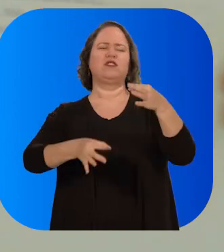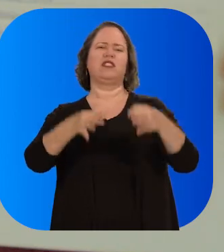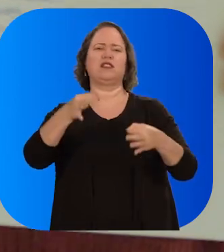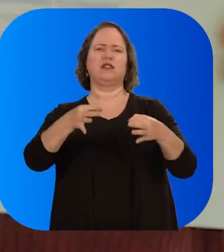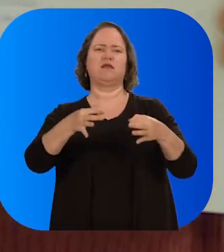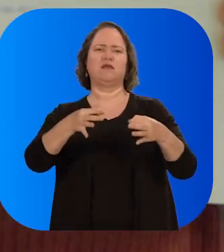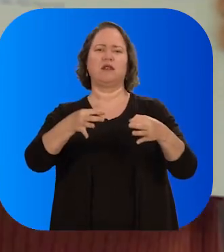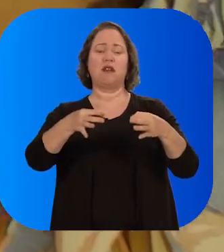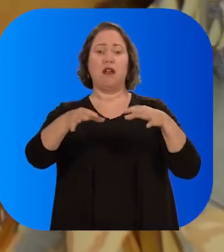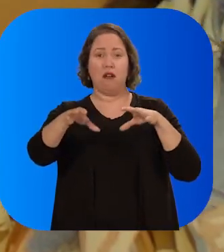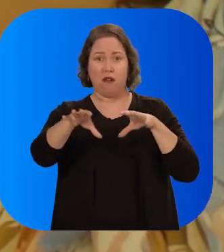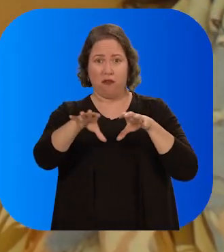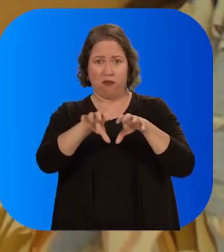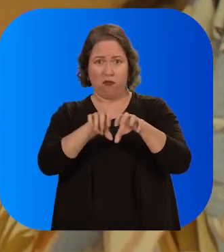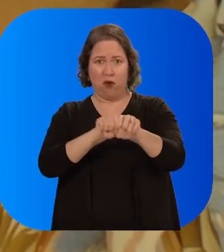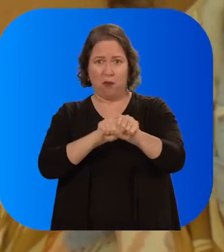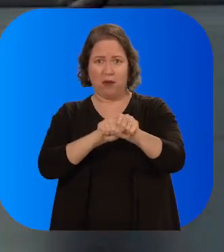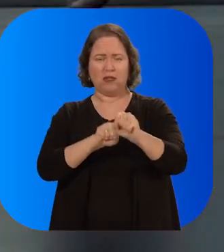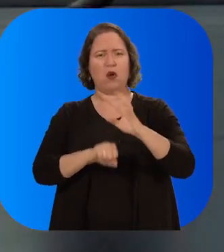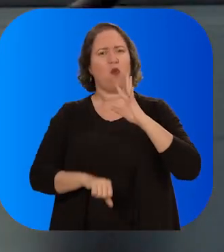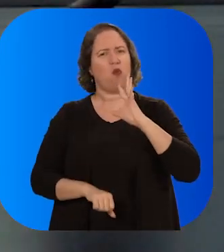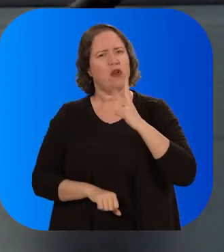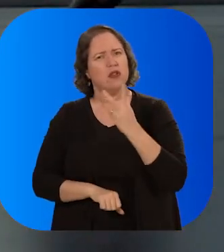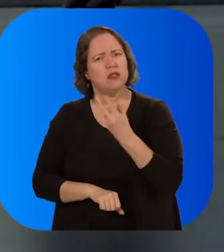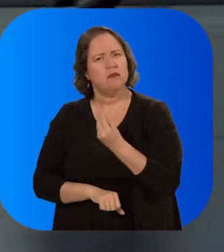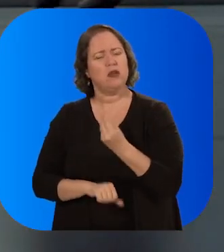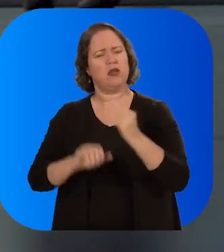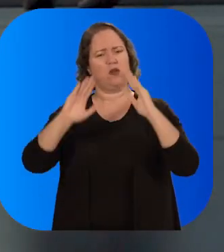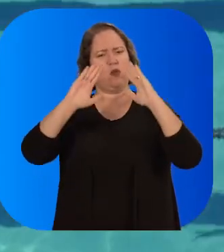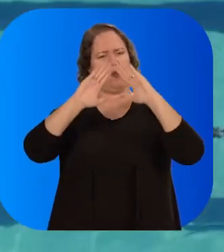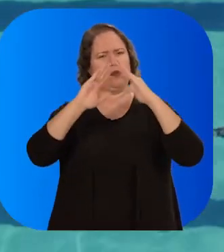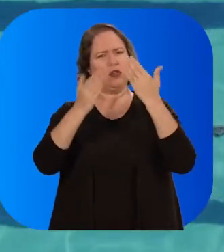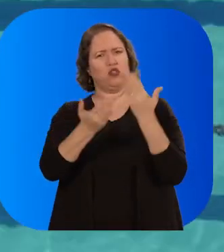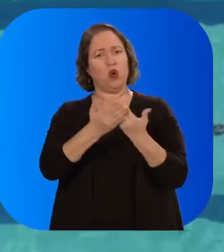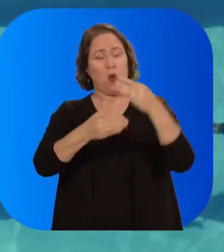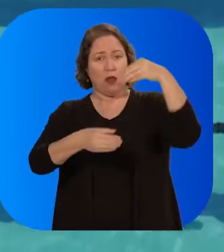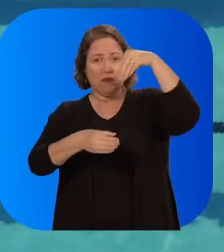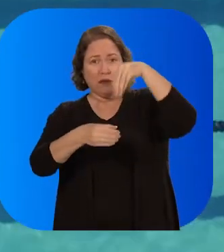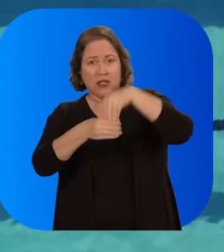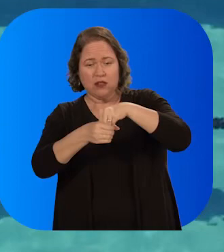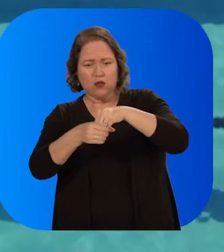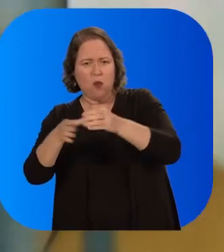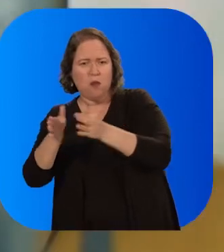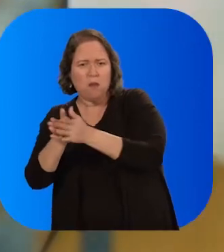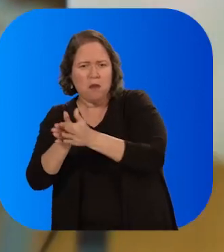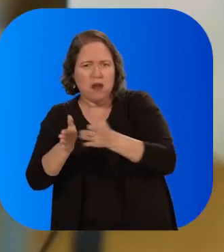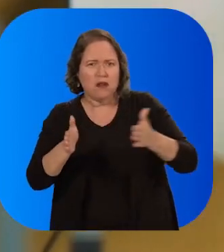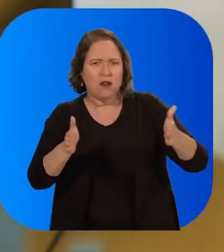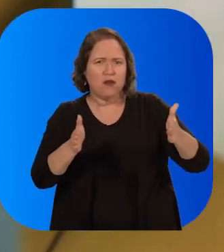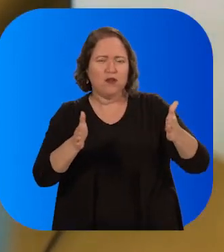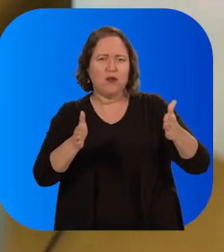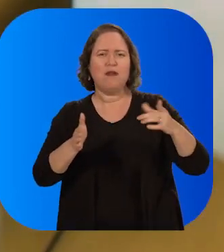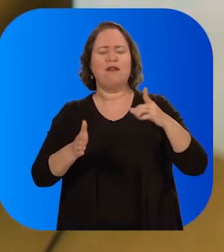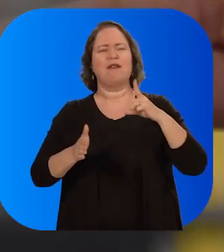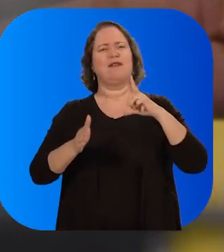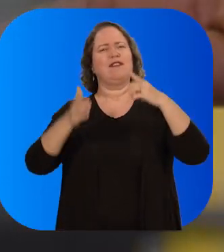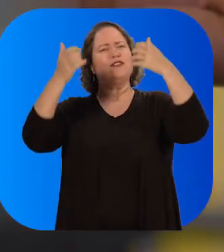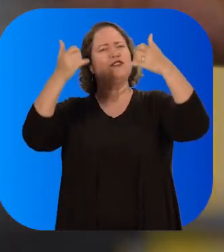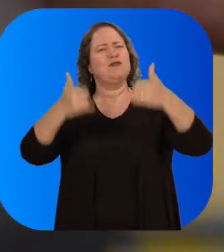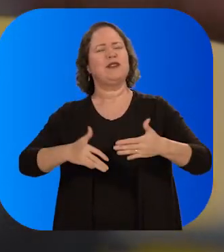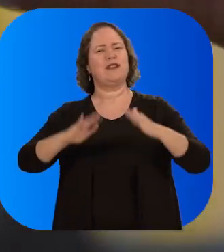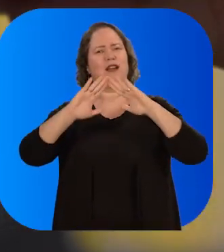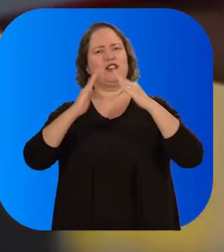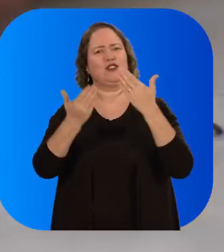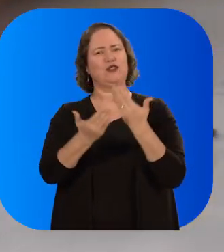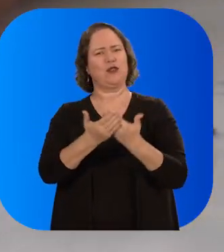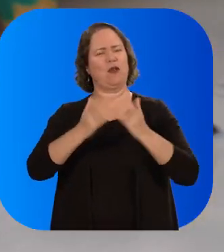formação que se dá dentro do espaço e do tempo que caracteriza uma escola cidadã